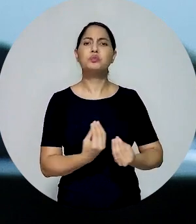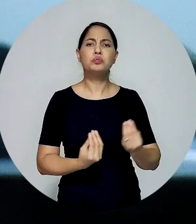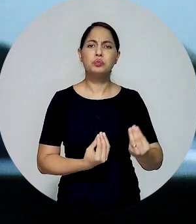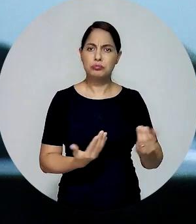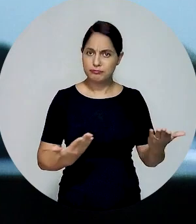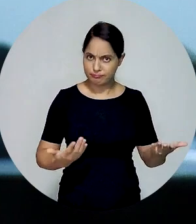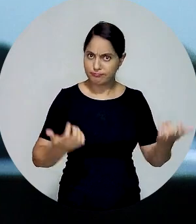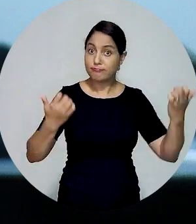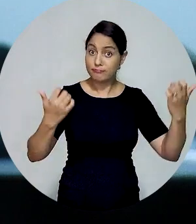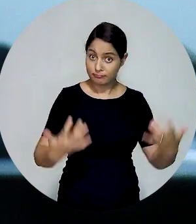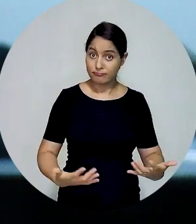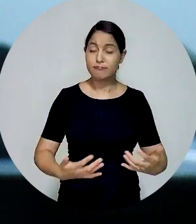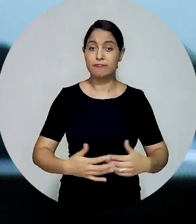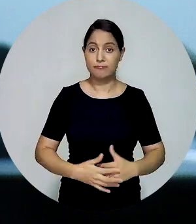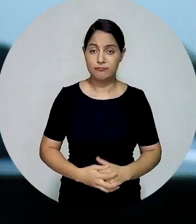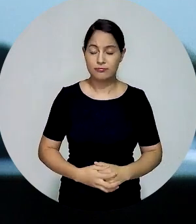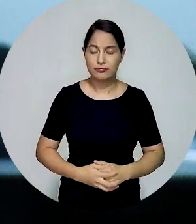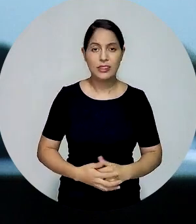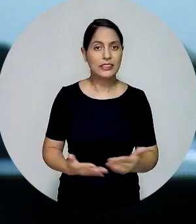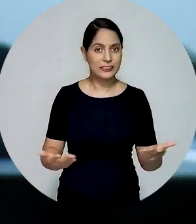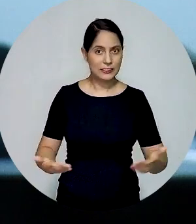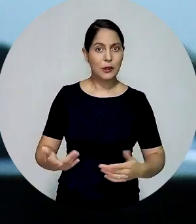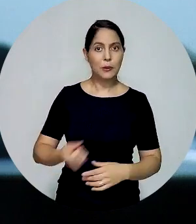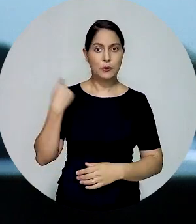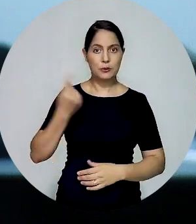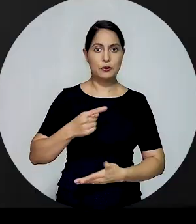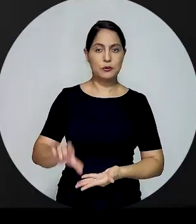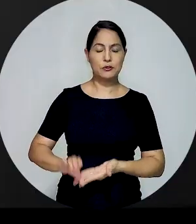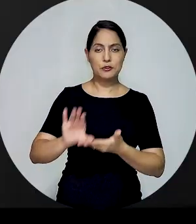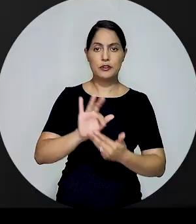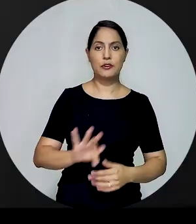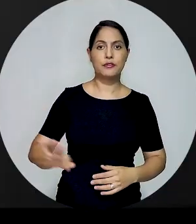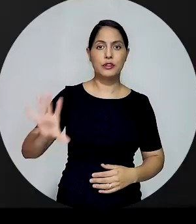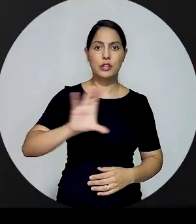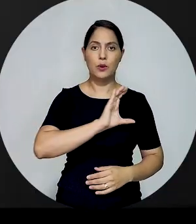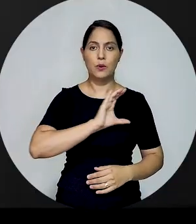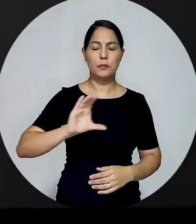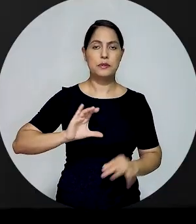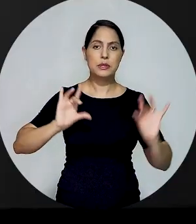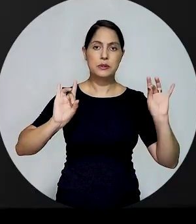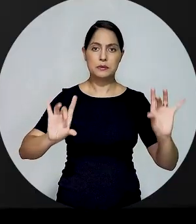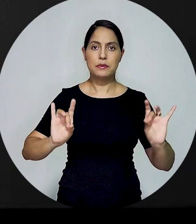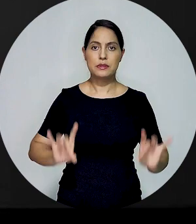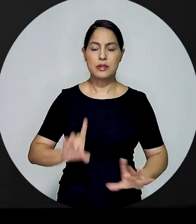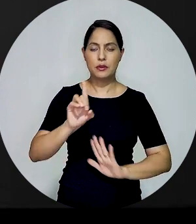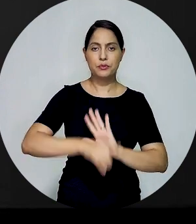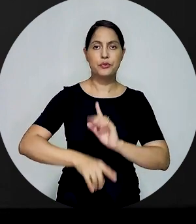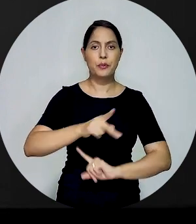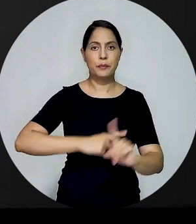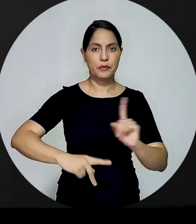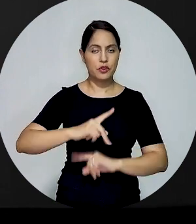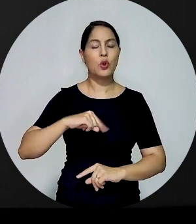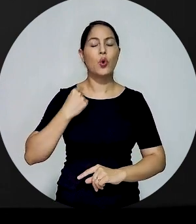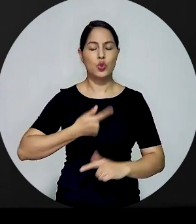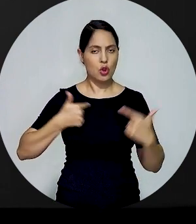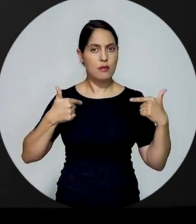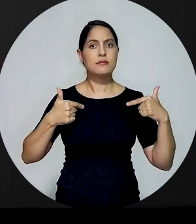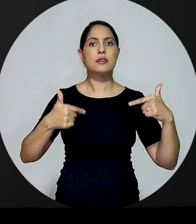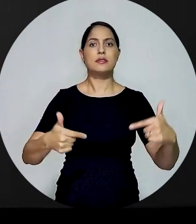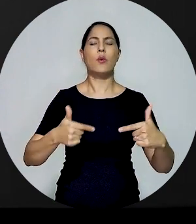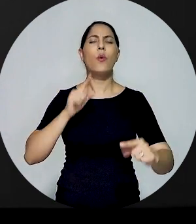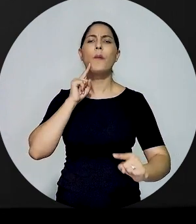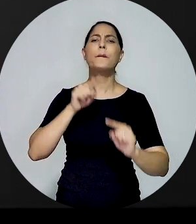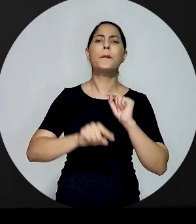benefícios disponibilizados pela Autarquia Previdenciária. O Conselho Federal da UAB, através da sua Comissão Especial de Direito